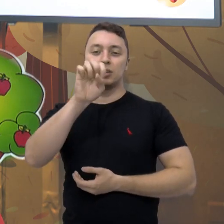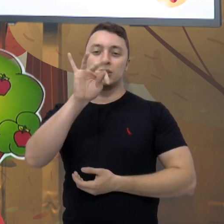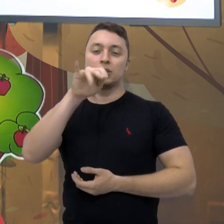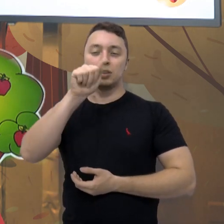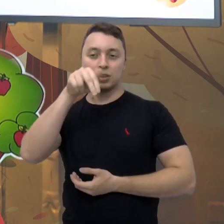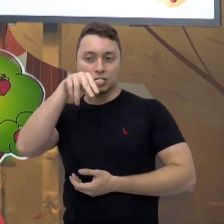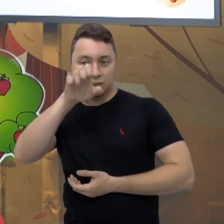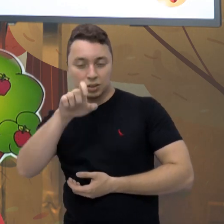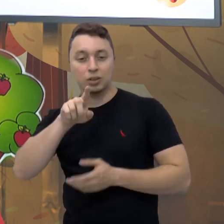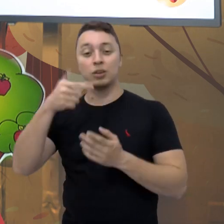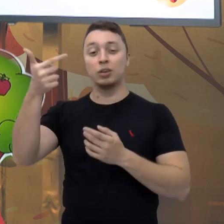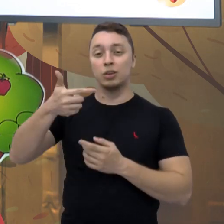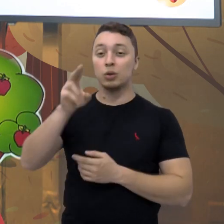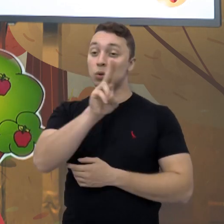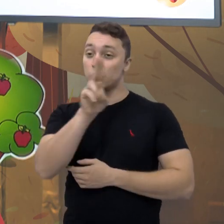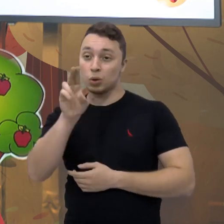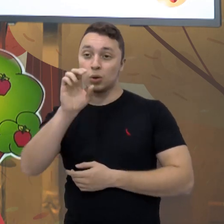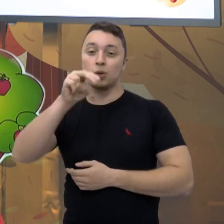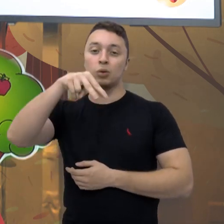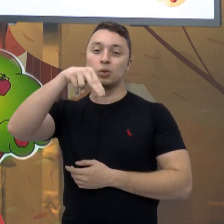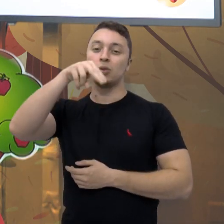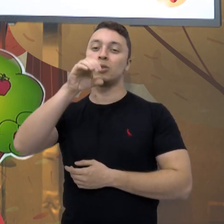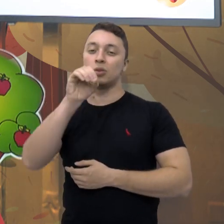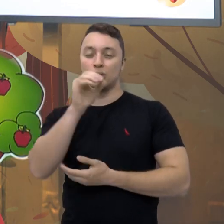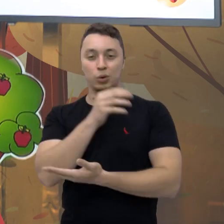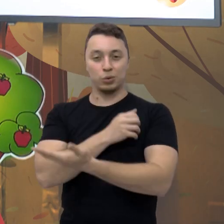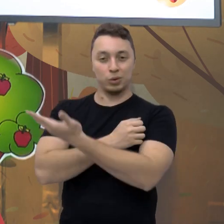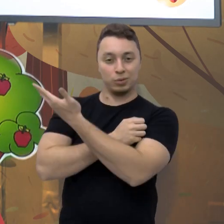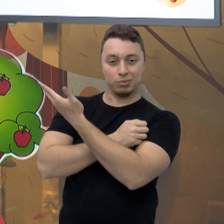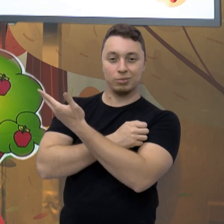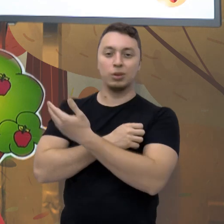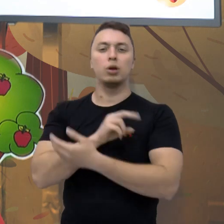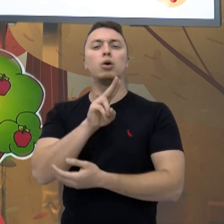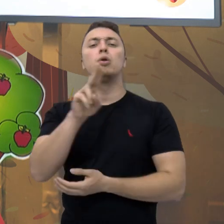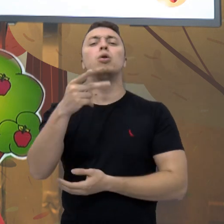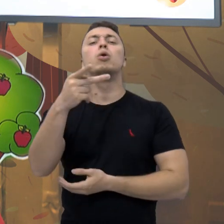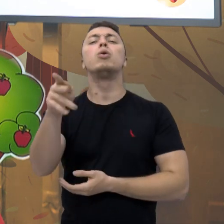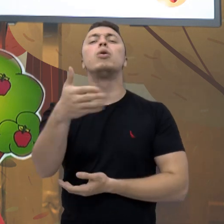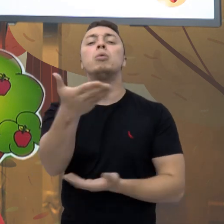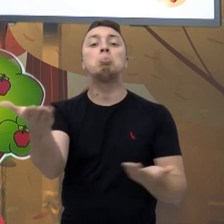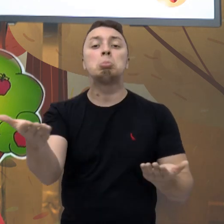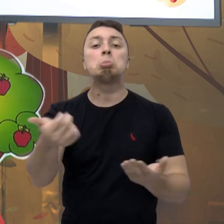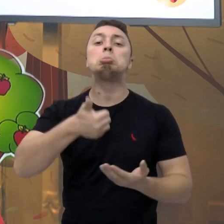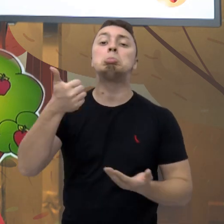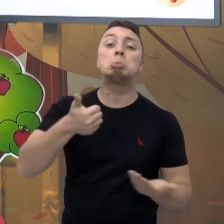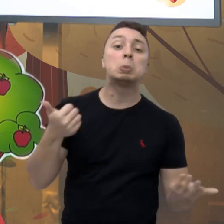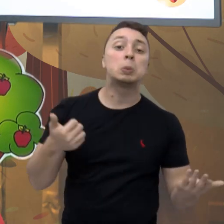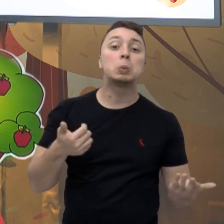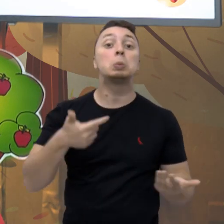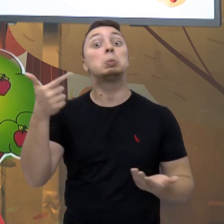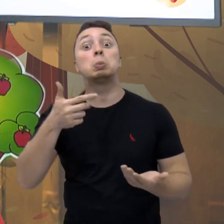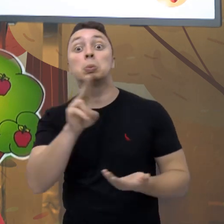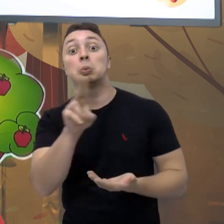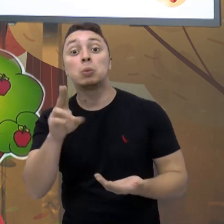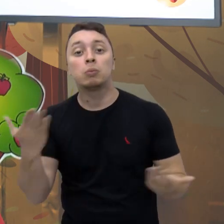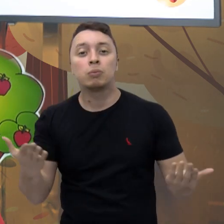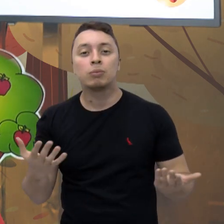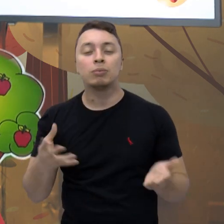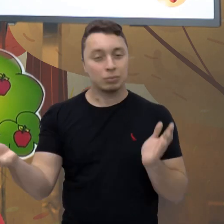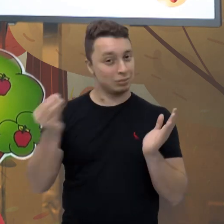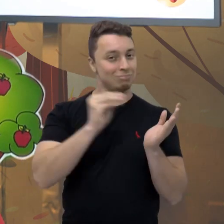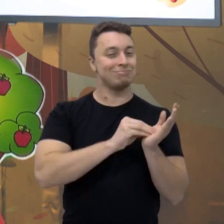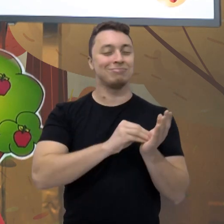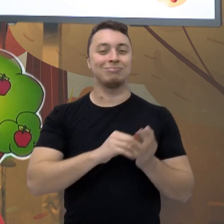meu sobrenome é Nova Koski. E o seu? Qual o seu nome e o seu sobrenome? Coloca aí. Depois que você